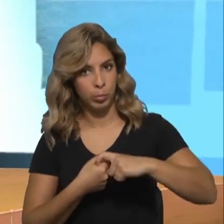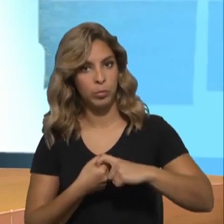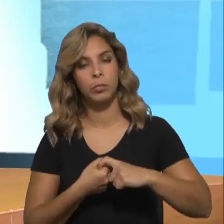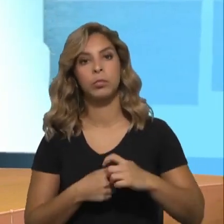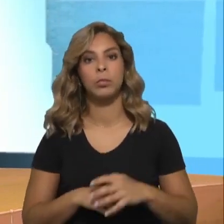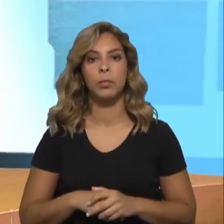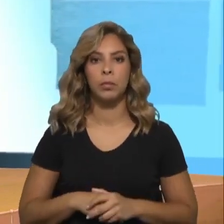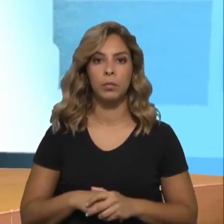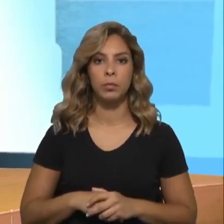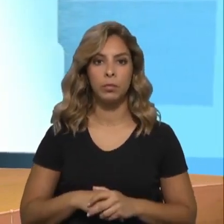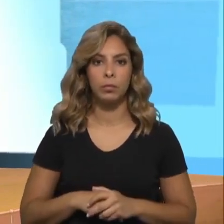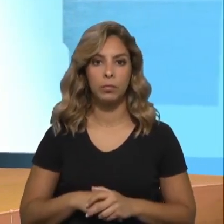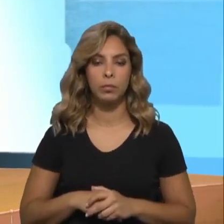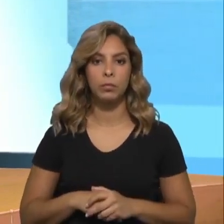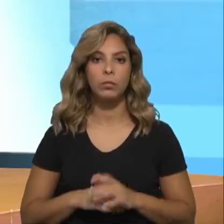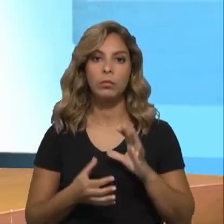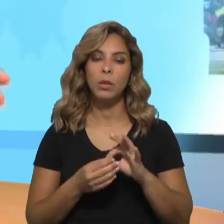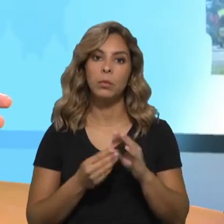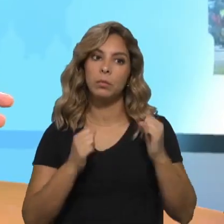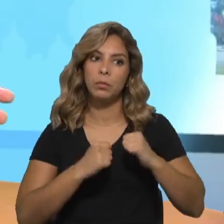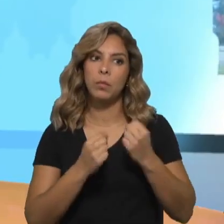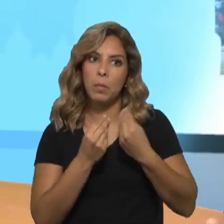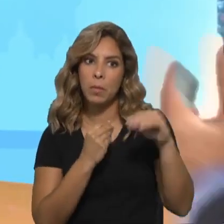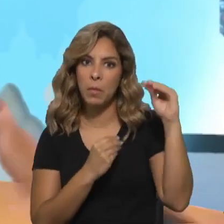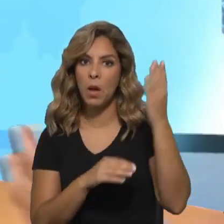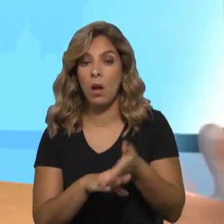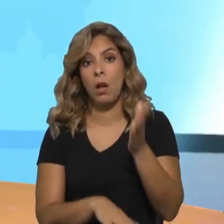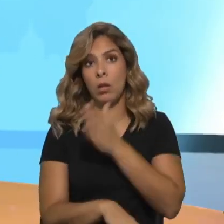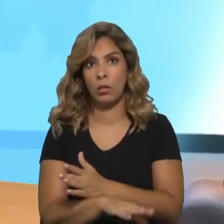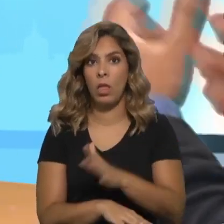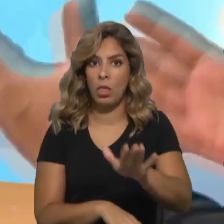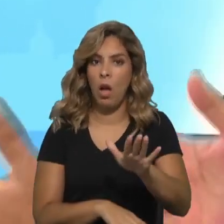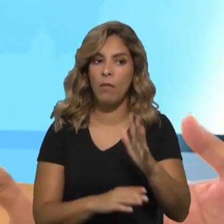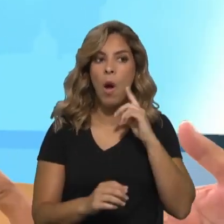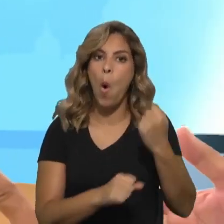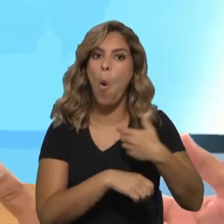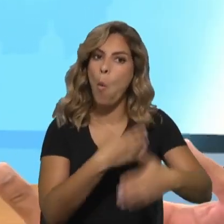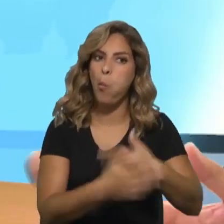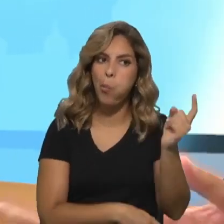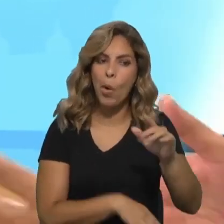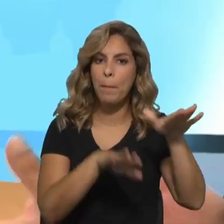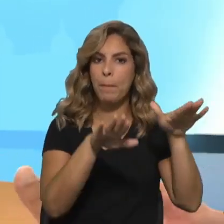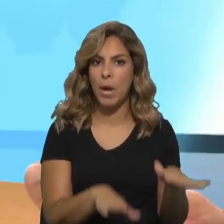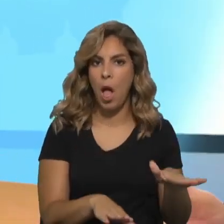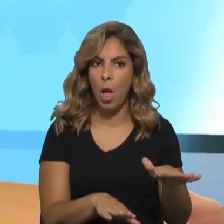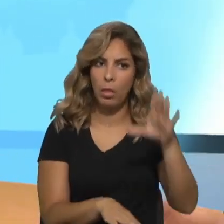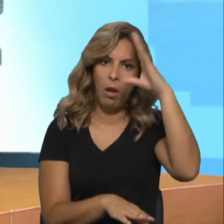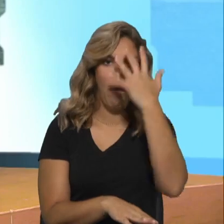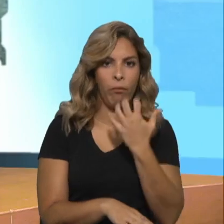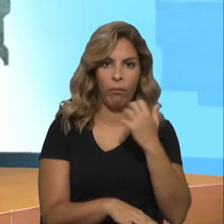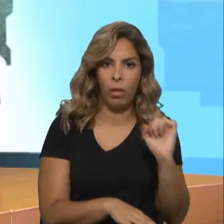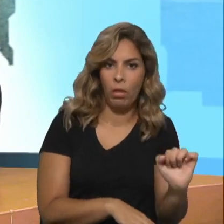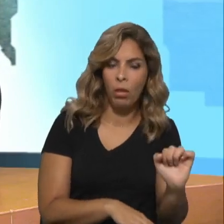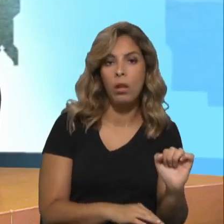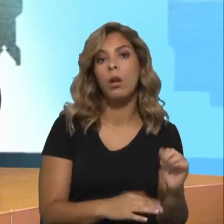uma outra congregação. Equipamentos que estavam desativados. Que desativados, que serviram como resposta em 2022 para o